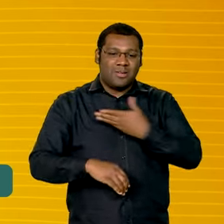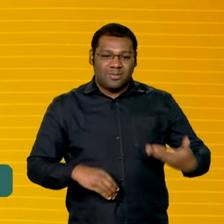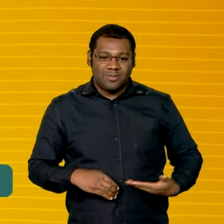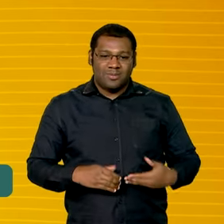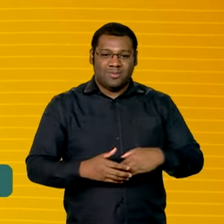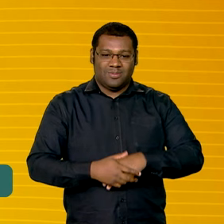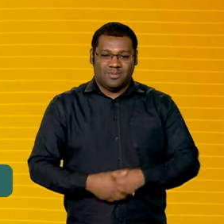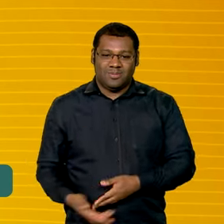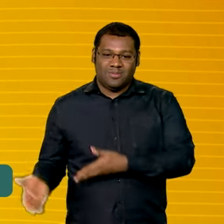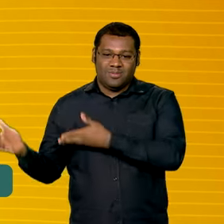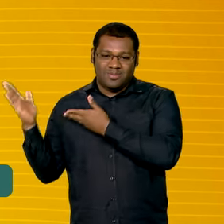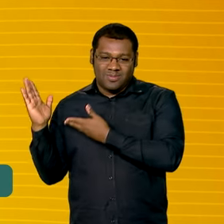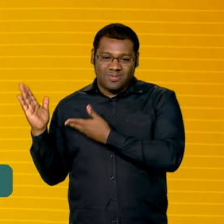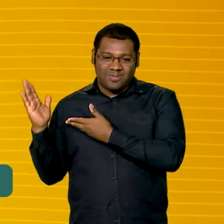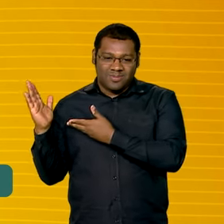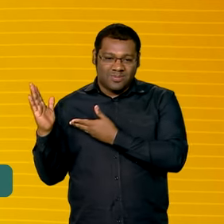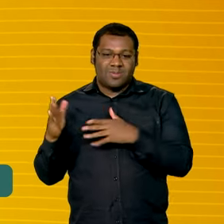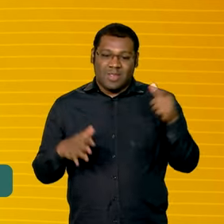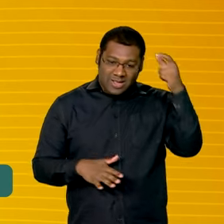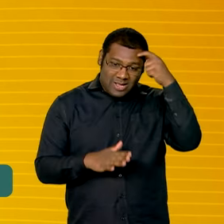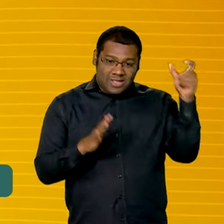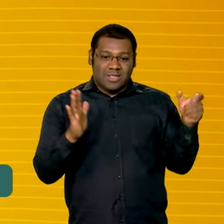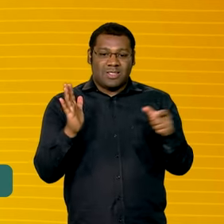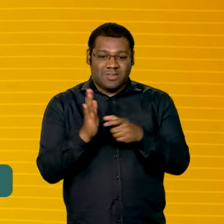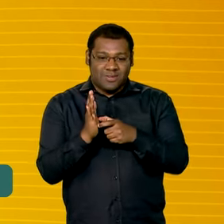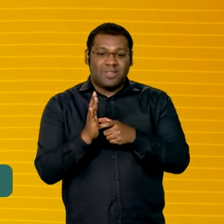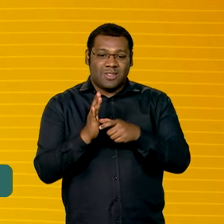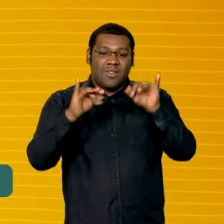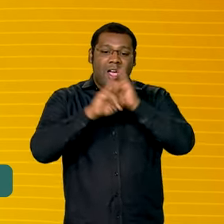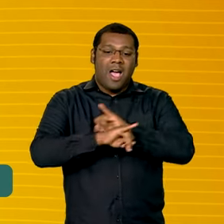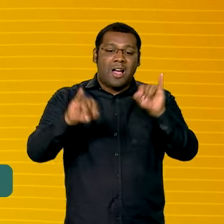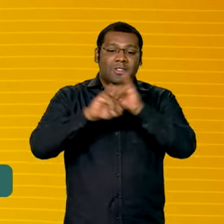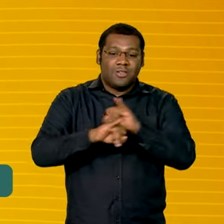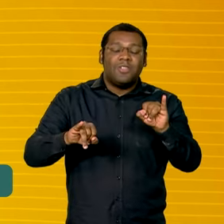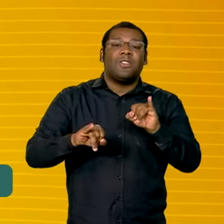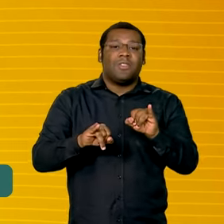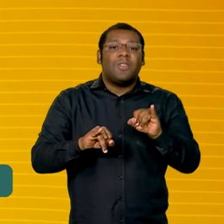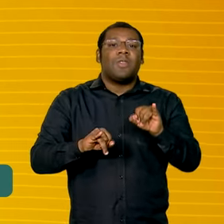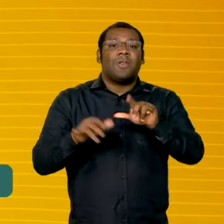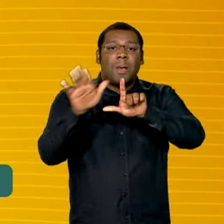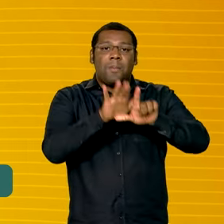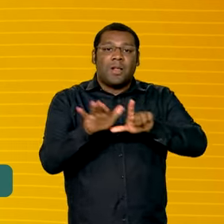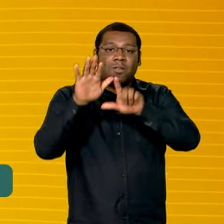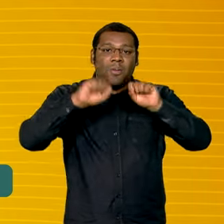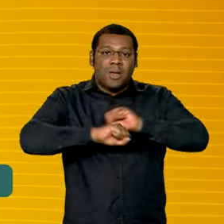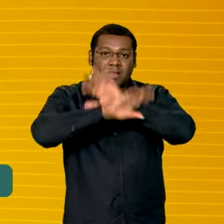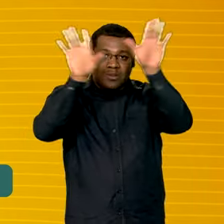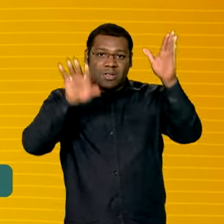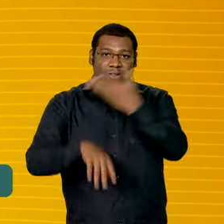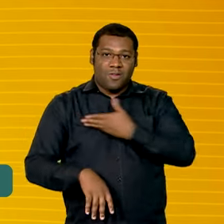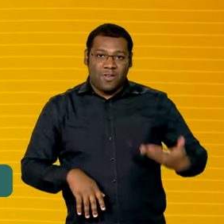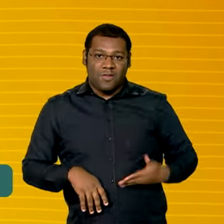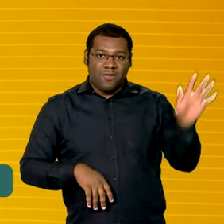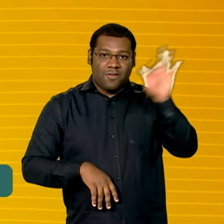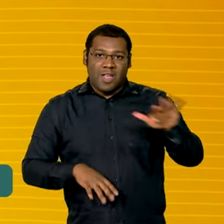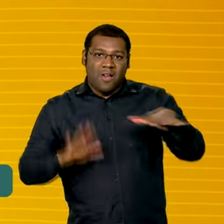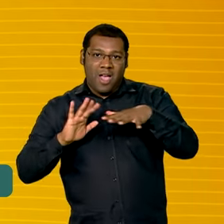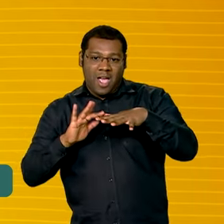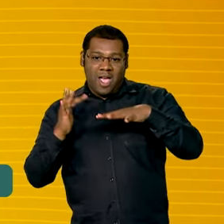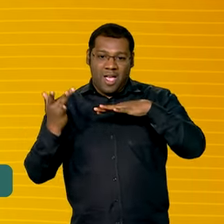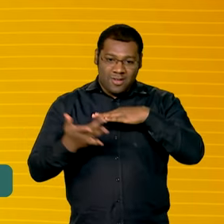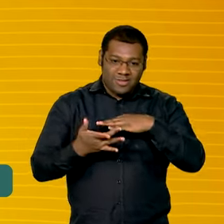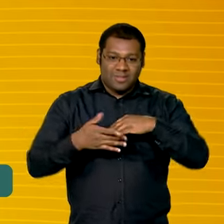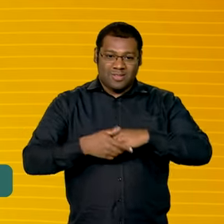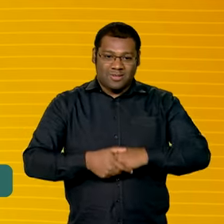produção em vídeo foi criada para divulgar a plataforma de transparência do governo federal nas redes sociais diretamente